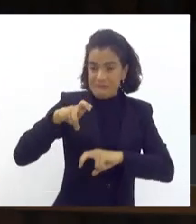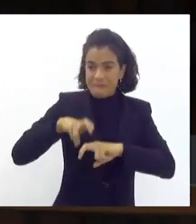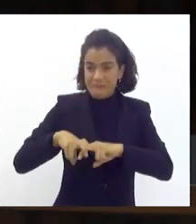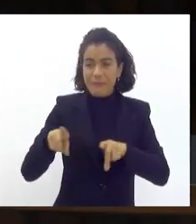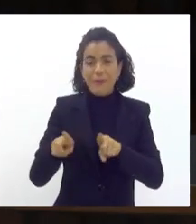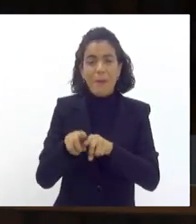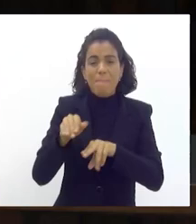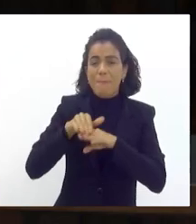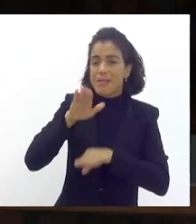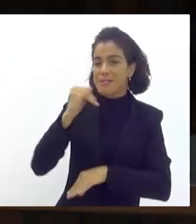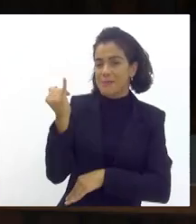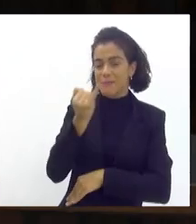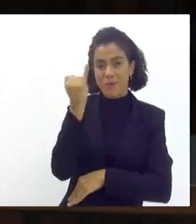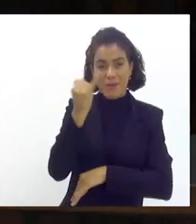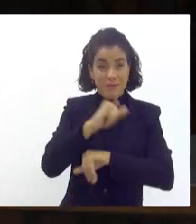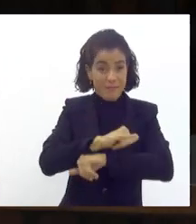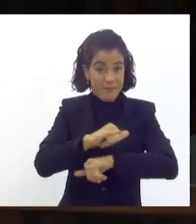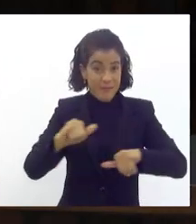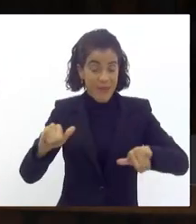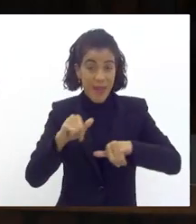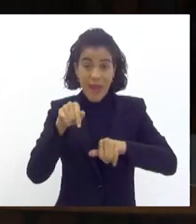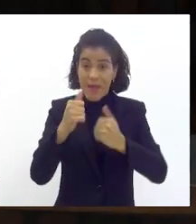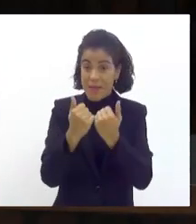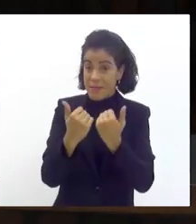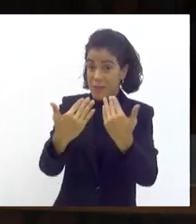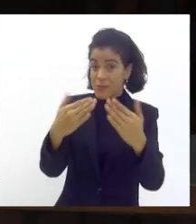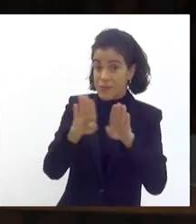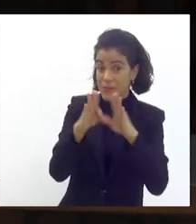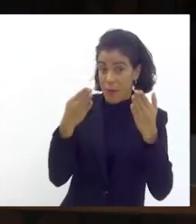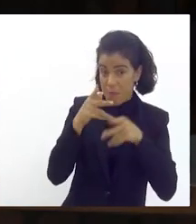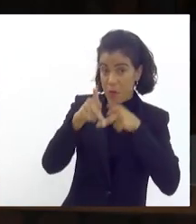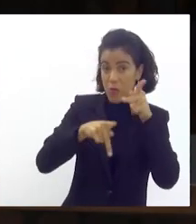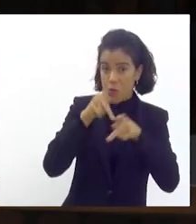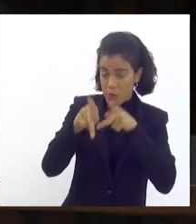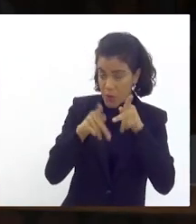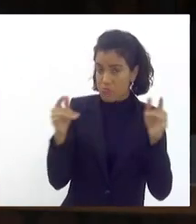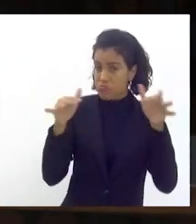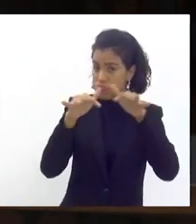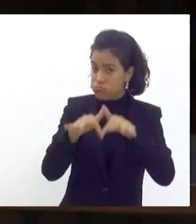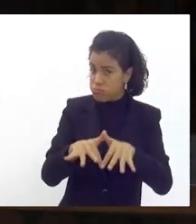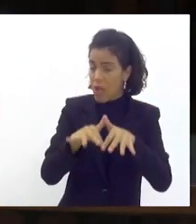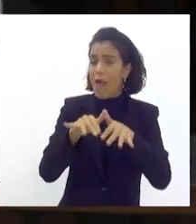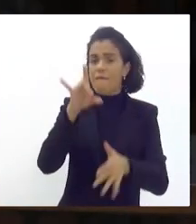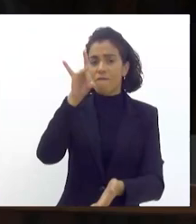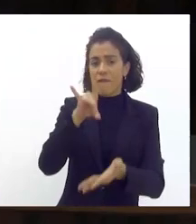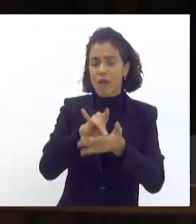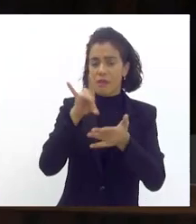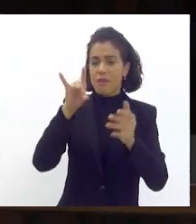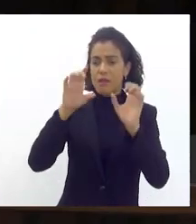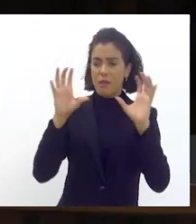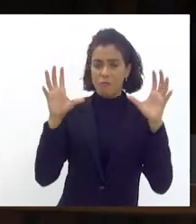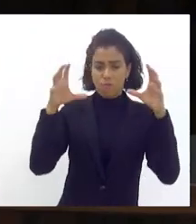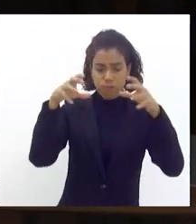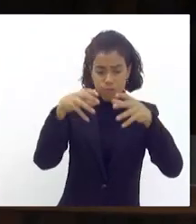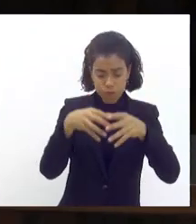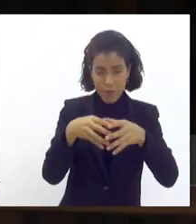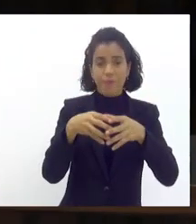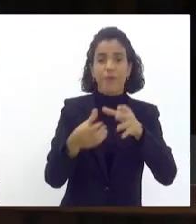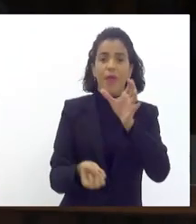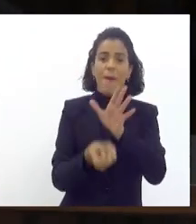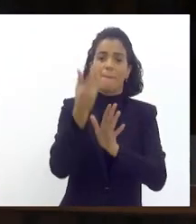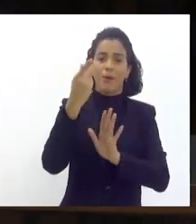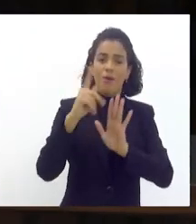o mais importante é vocês registarem o seguinte, essa audiência pública aqui é o verdadeiro fórum onde se aprovam os projetos de lei,